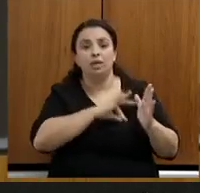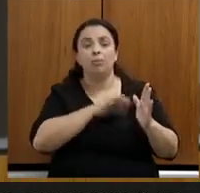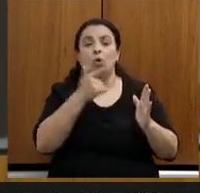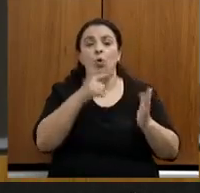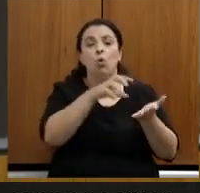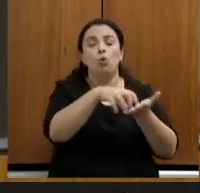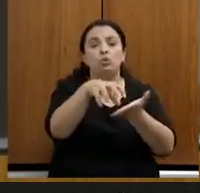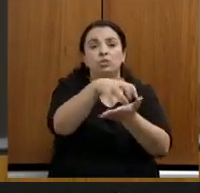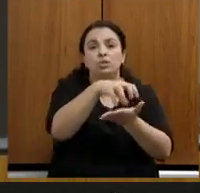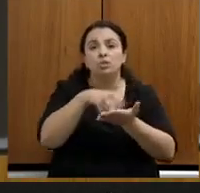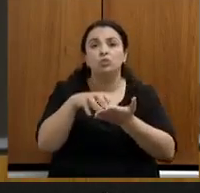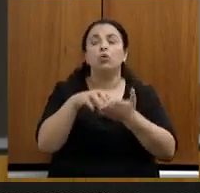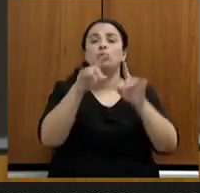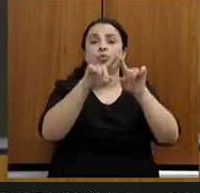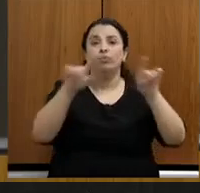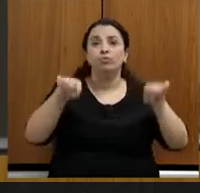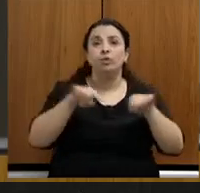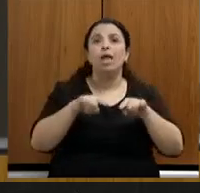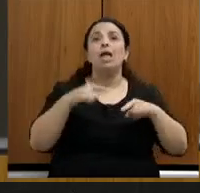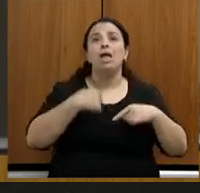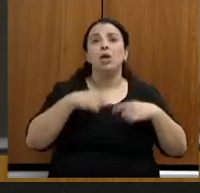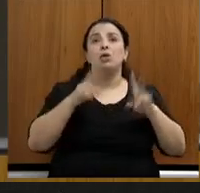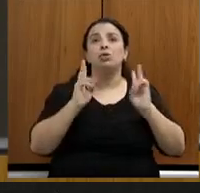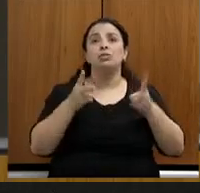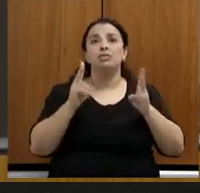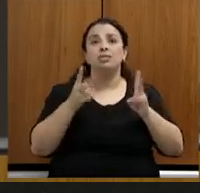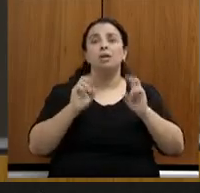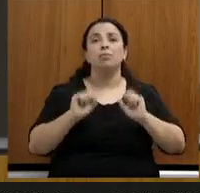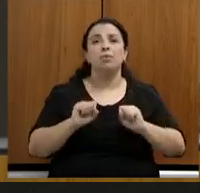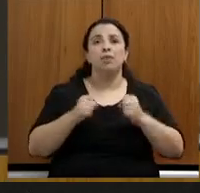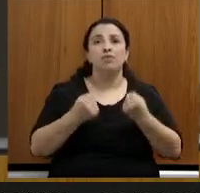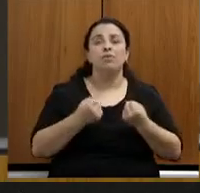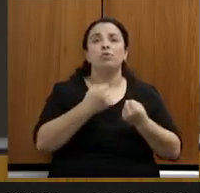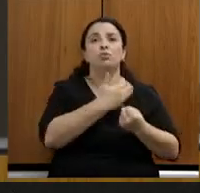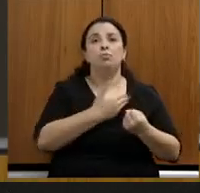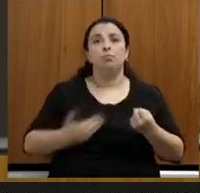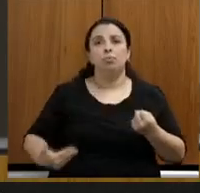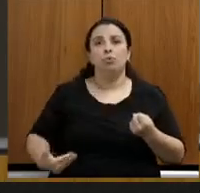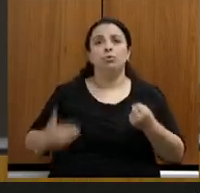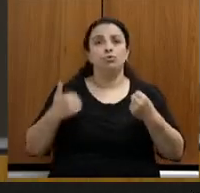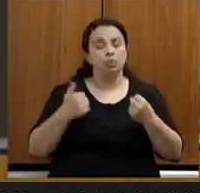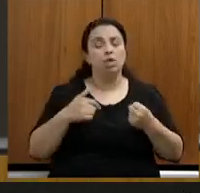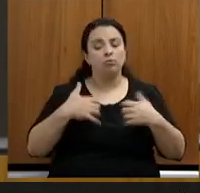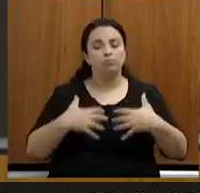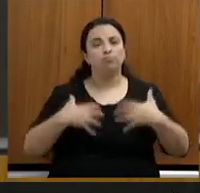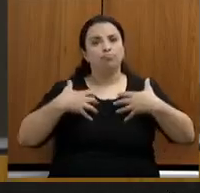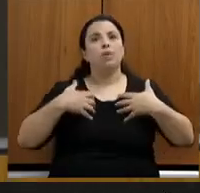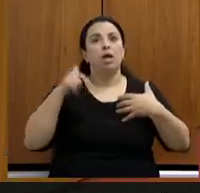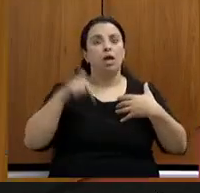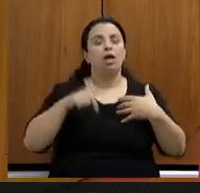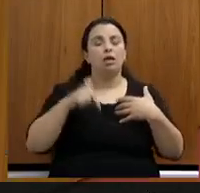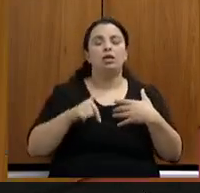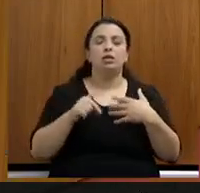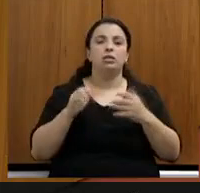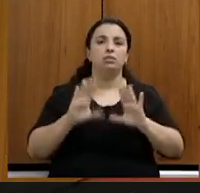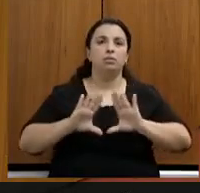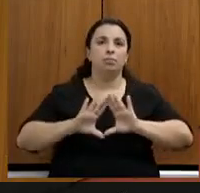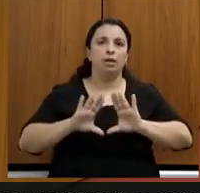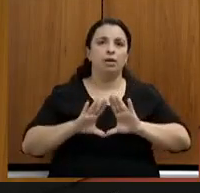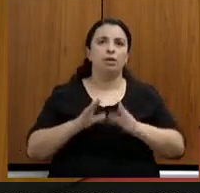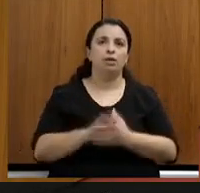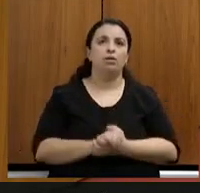vários setores do funcionalismo. Eu faço a defesa dos servidores públicos com muito orgulho aqui na Assembleia. Obrigada. Deputada, muito obrigado. Nós